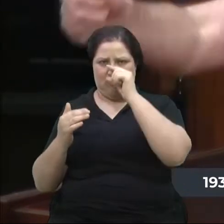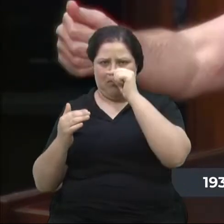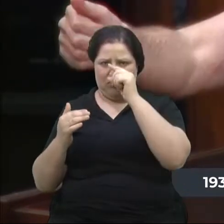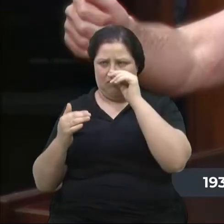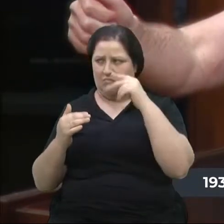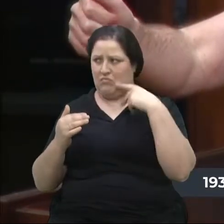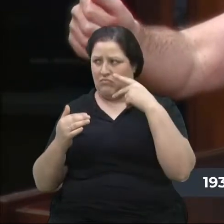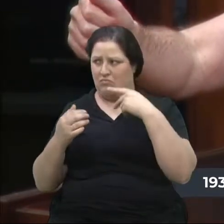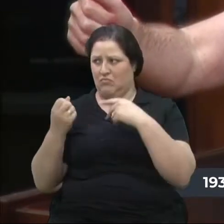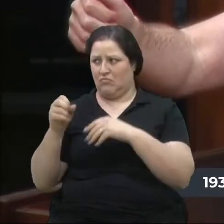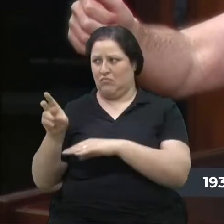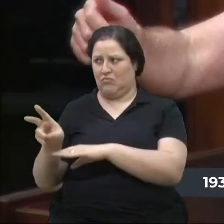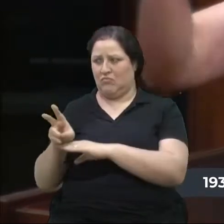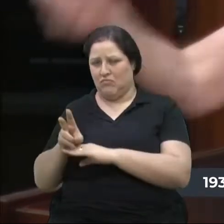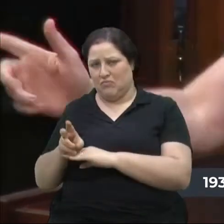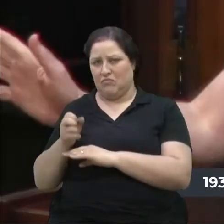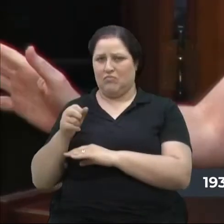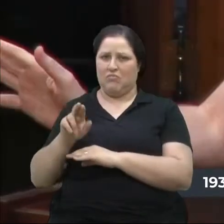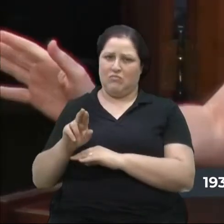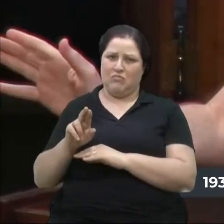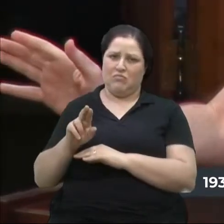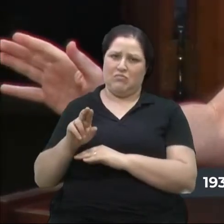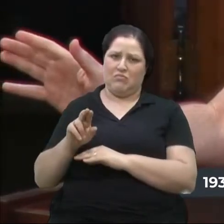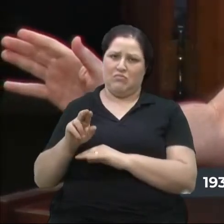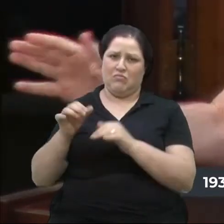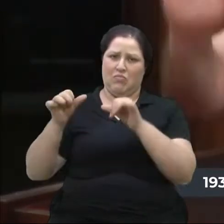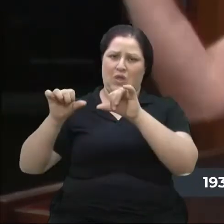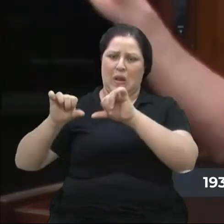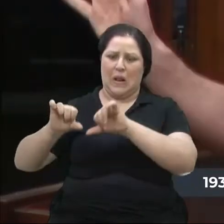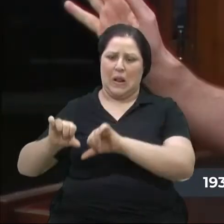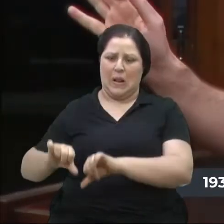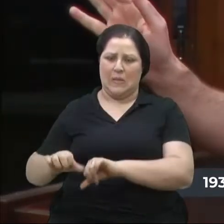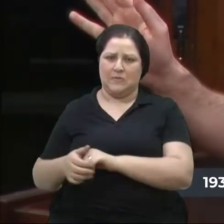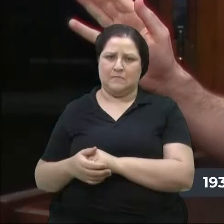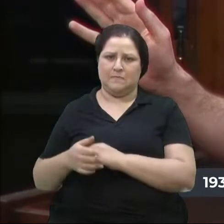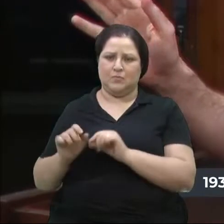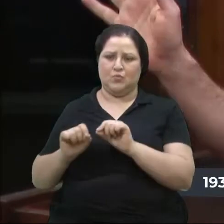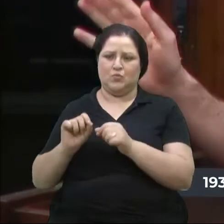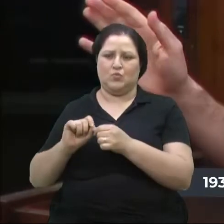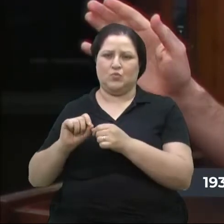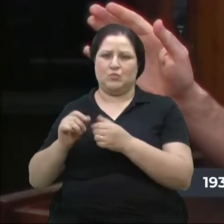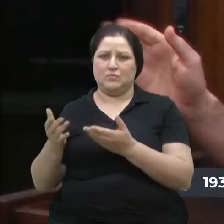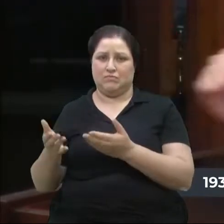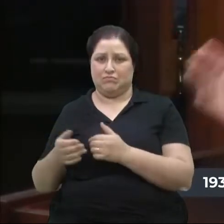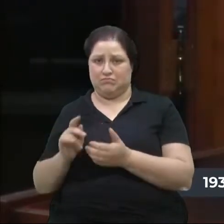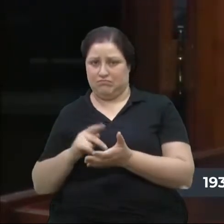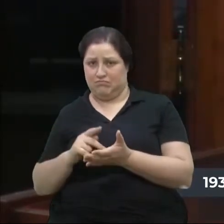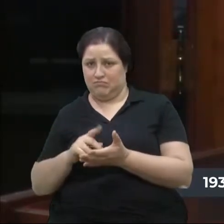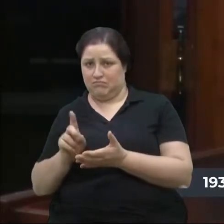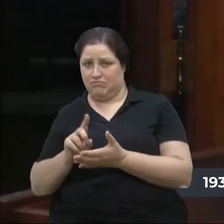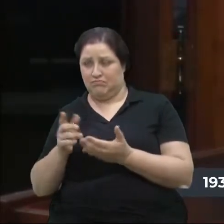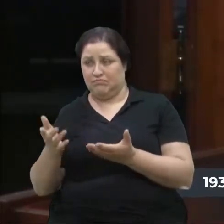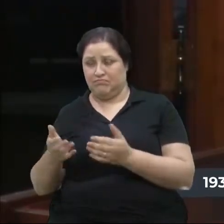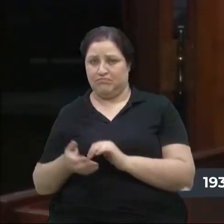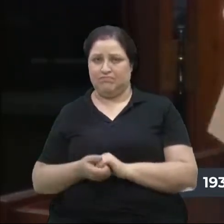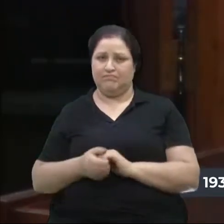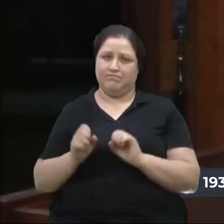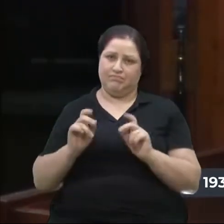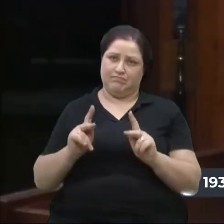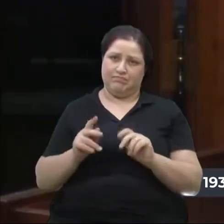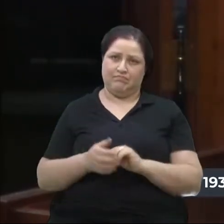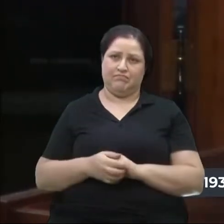ou a gente pega emprestado, ou a gente vai à falência. Não tem o que fazer. Verdade ou não é? É verdade. Bom,